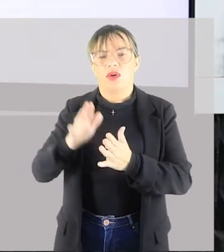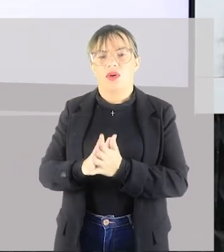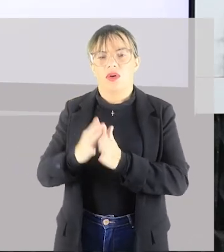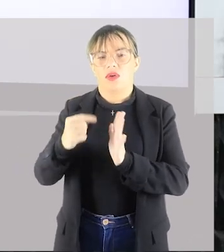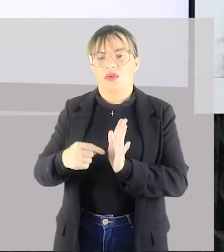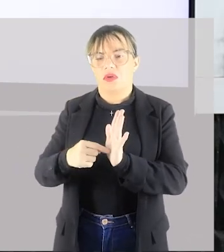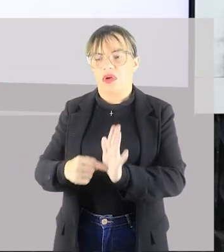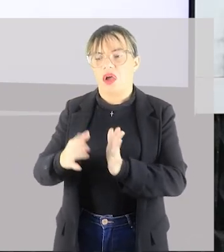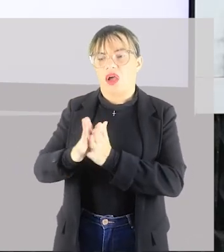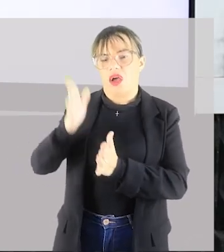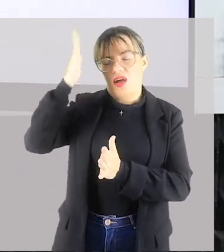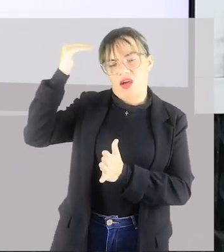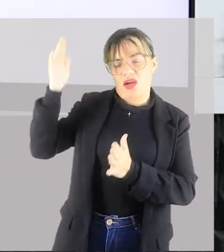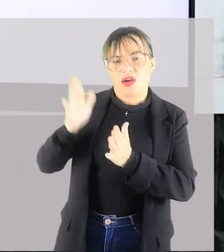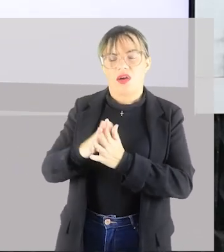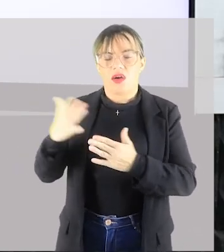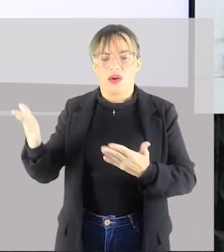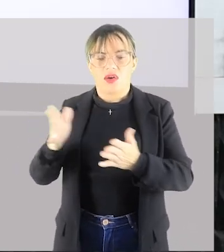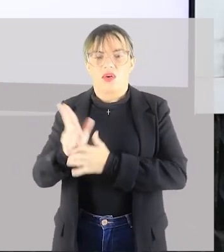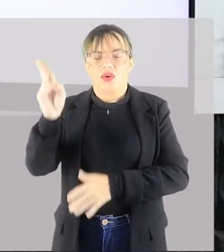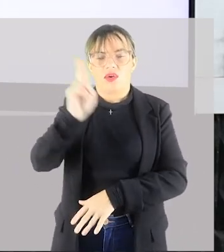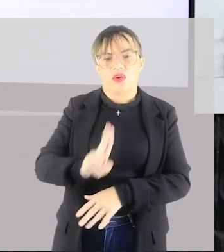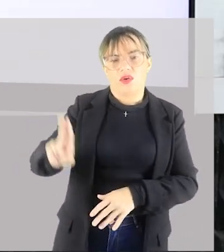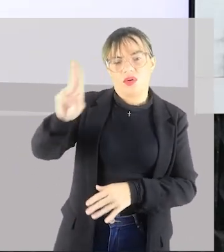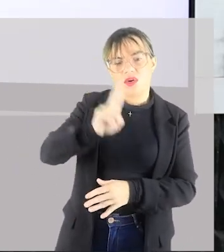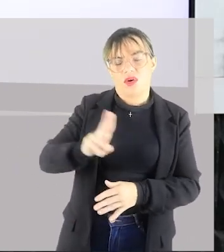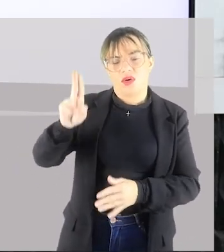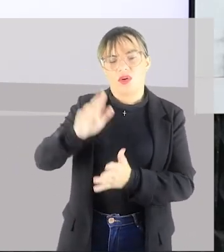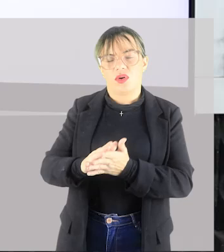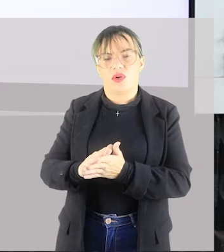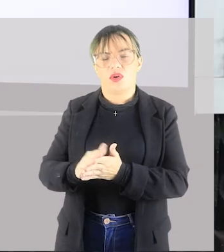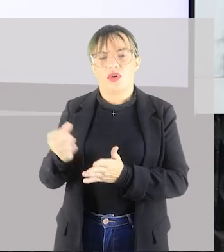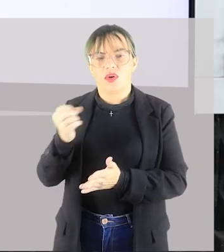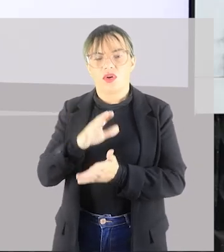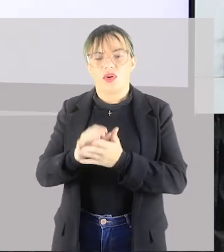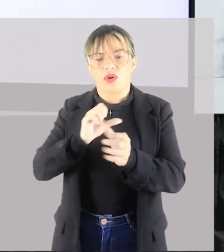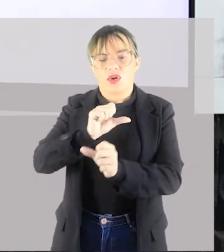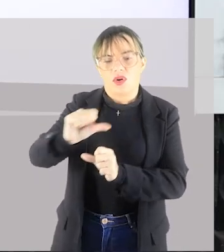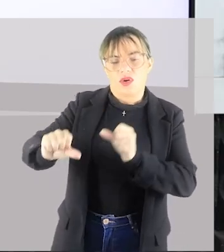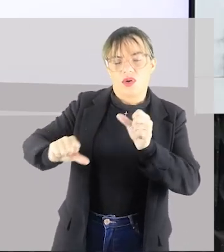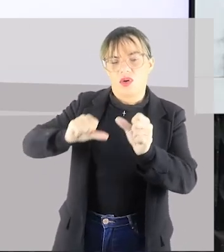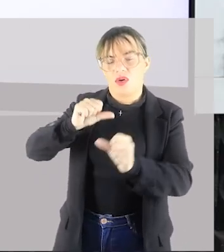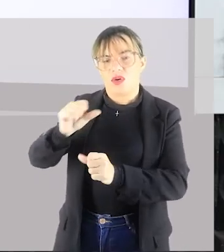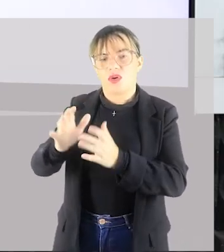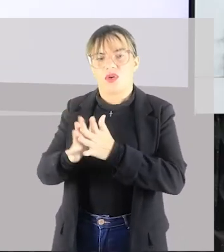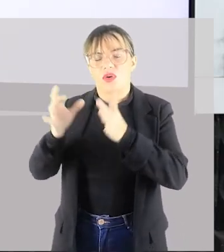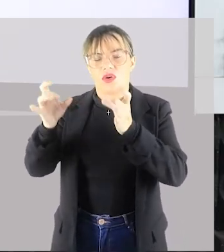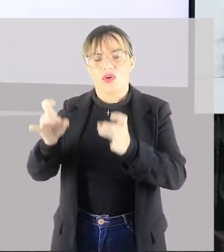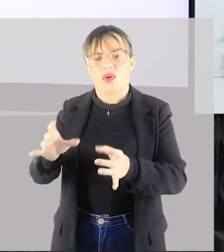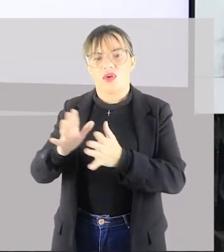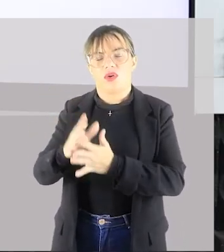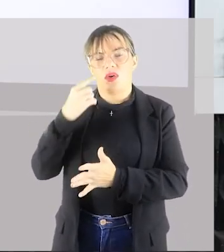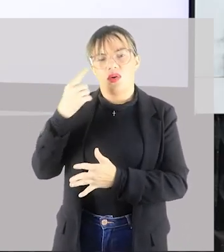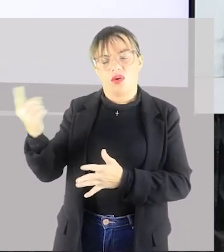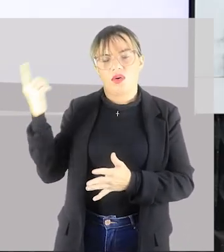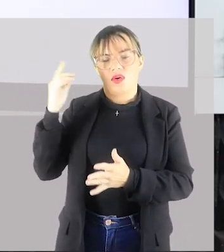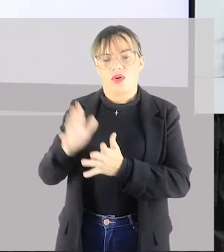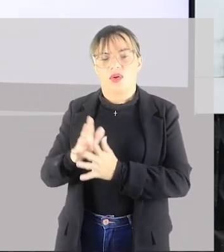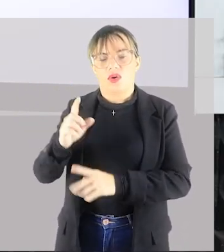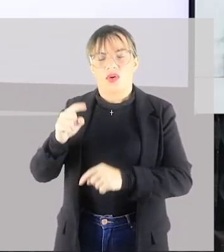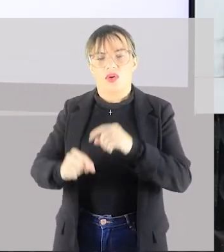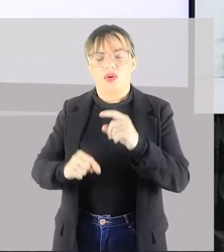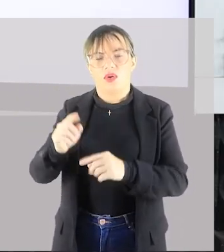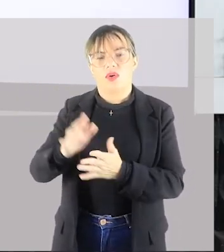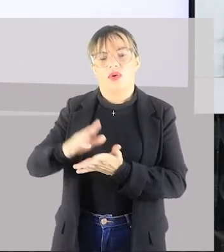utilizar isso aqui e vamos reformular de uma forma que possa ser vendido esse produto.